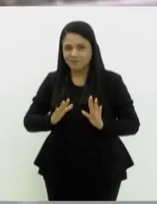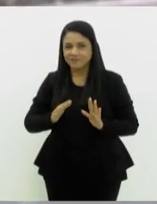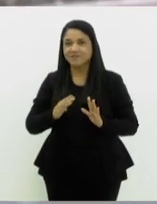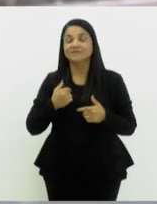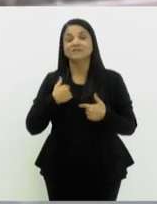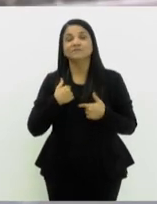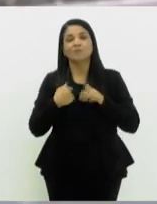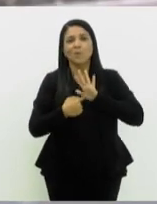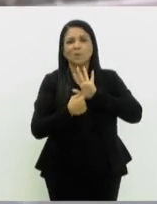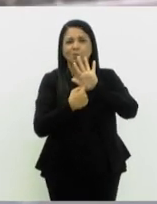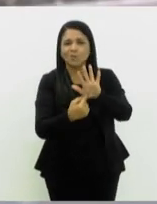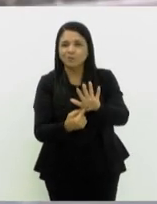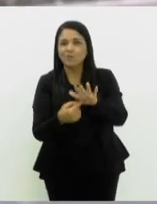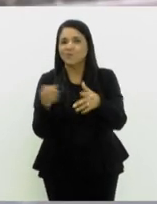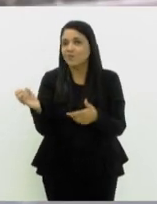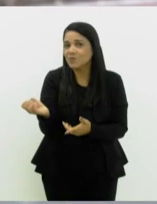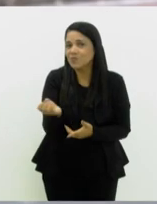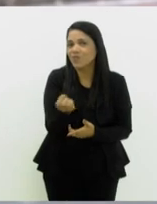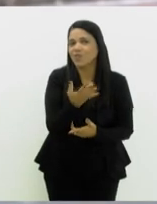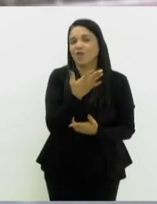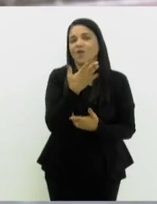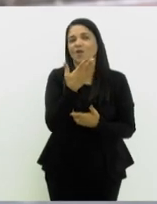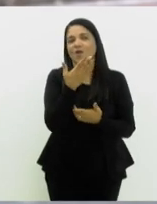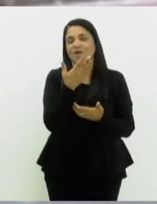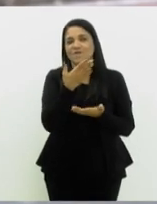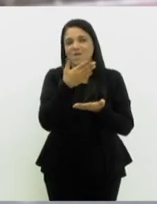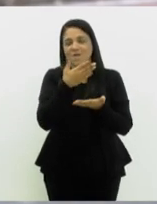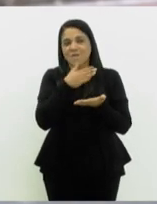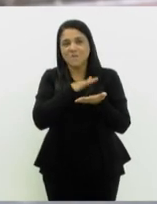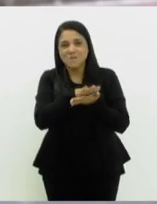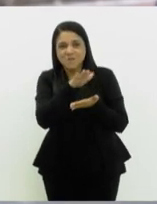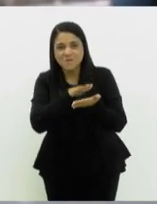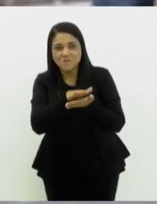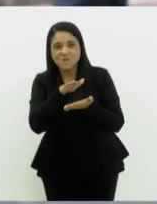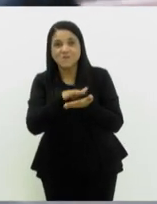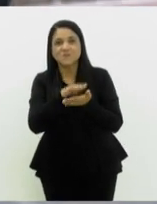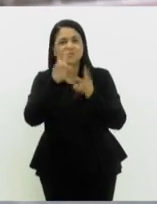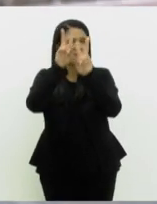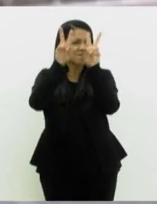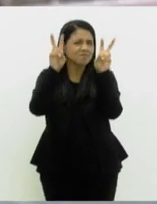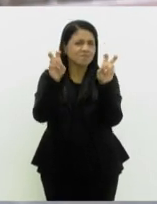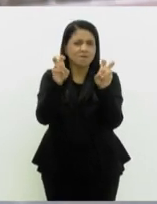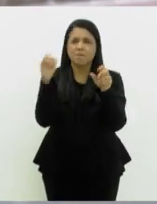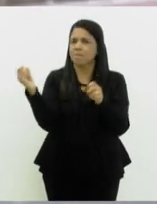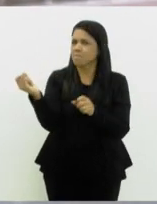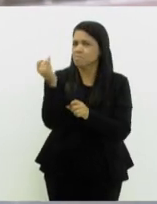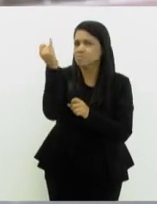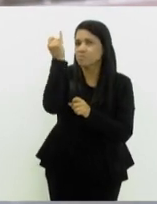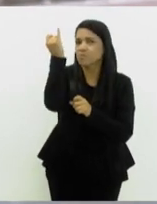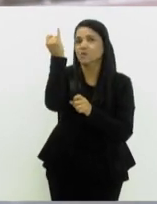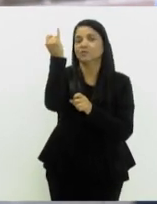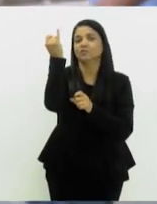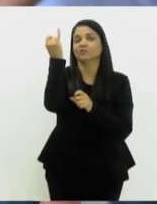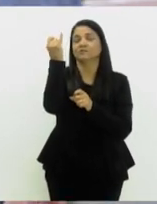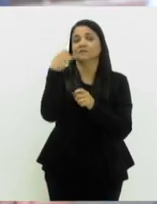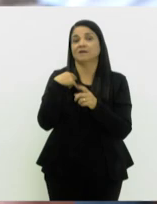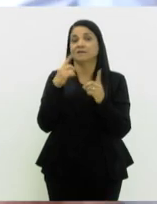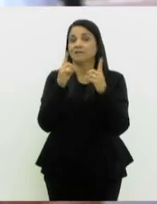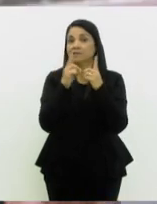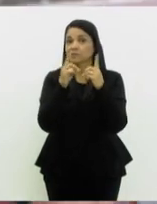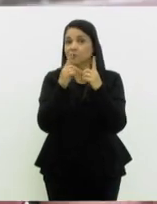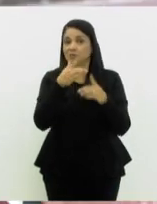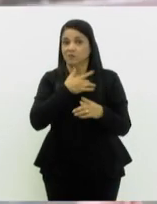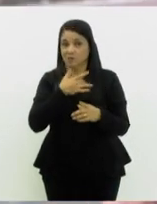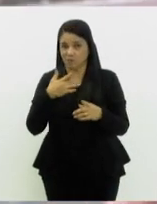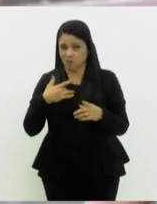a gente vai trazer uma nova publicação sobre um tema que é muito agudo, é um tema muito comum na assistência em saúde. Apesar de ser um